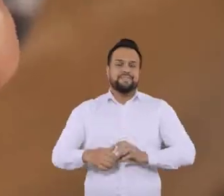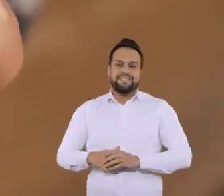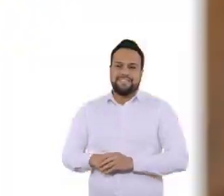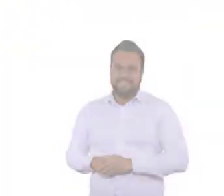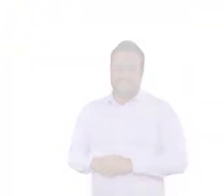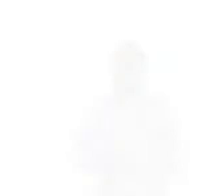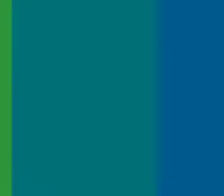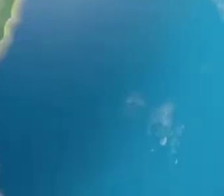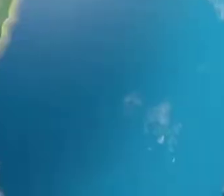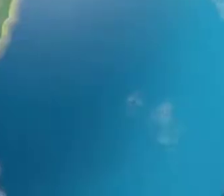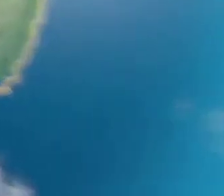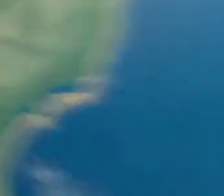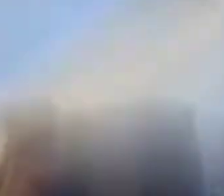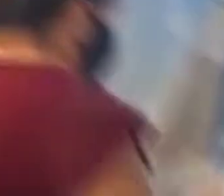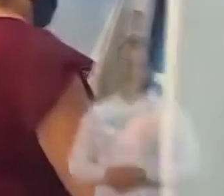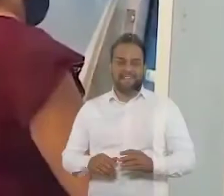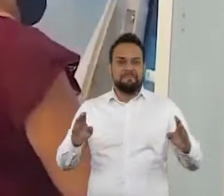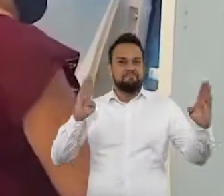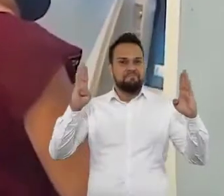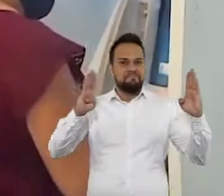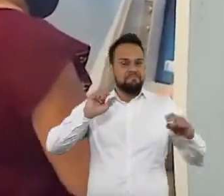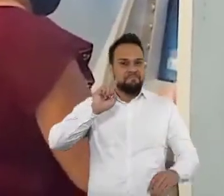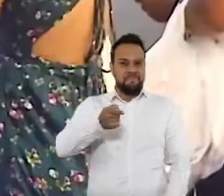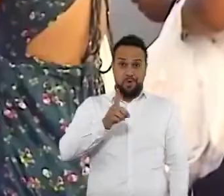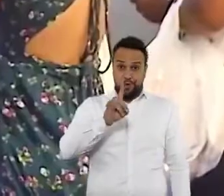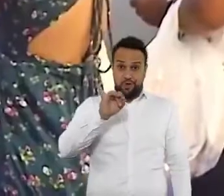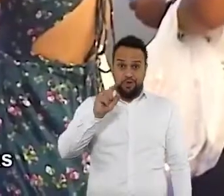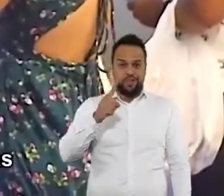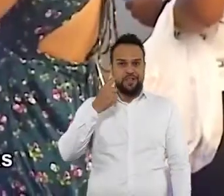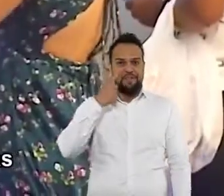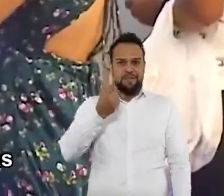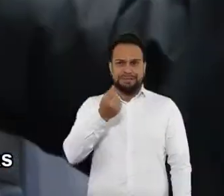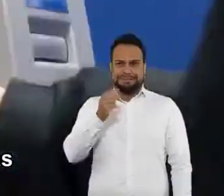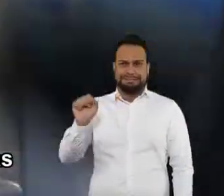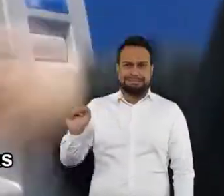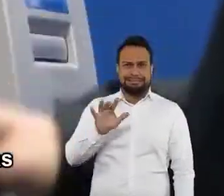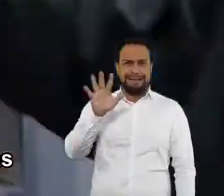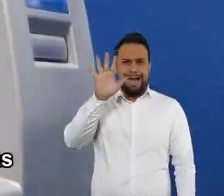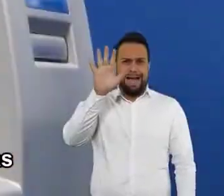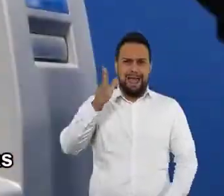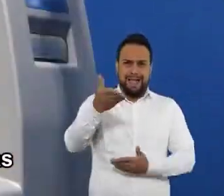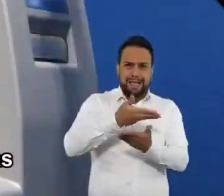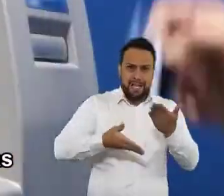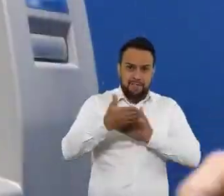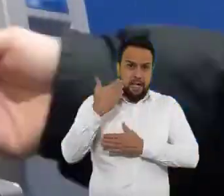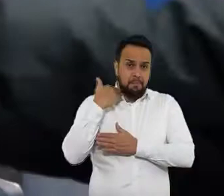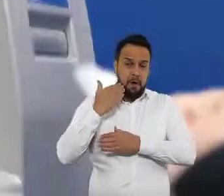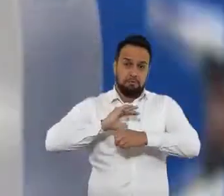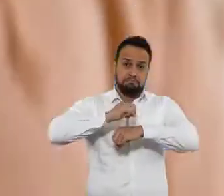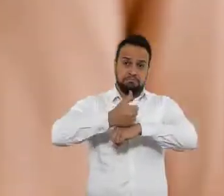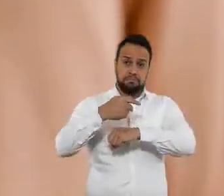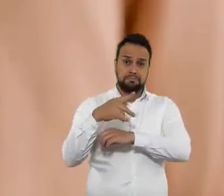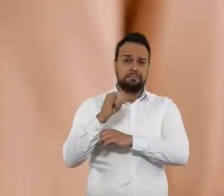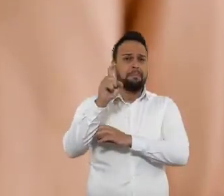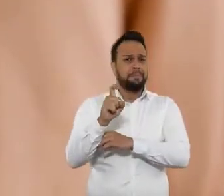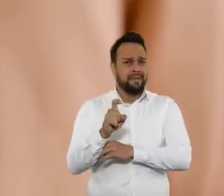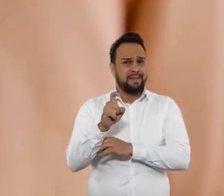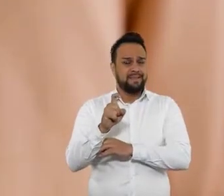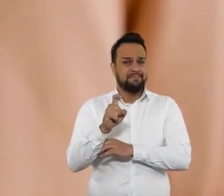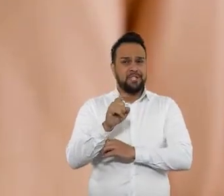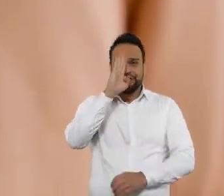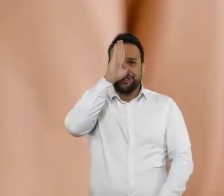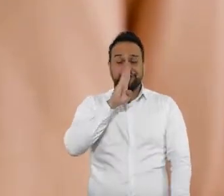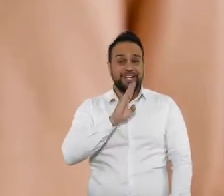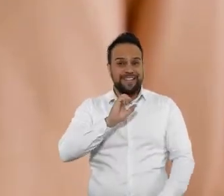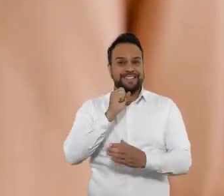Aldir Blanc. Em mil dias, vimos as caras transferências bancárias serem substituídas pelo